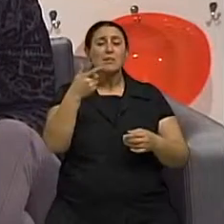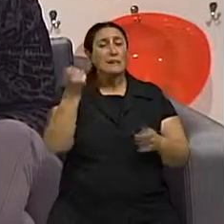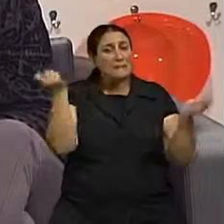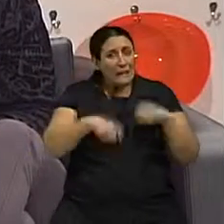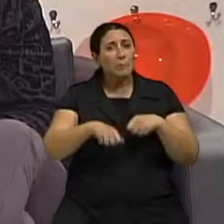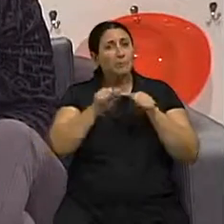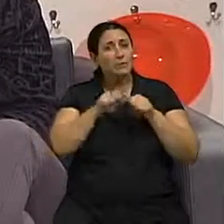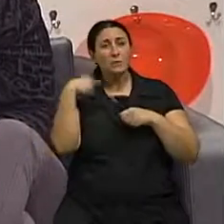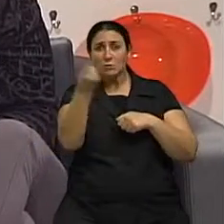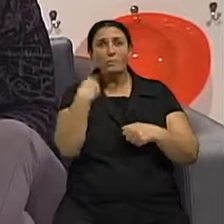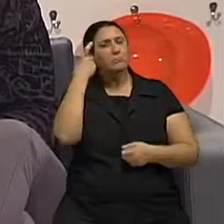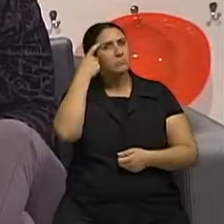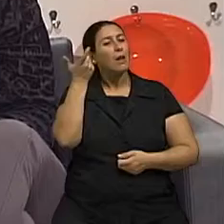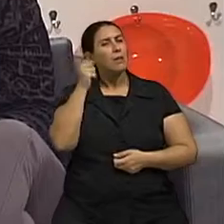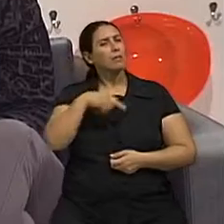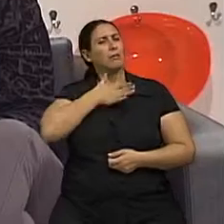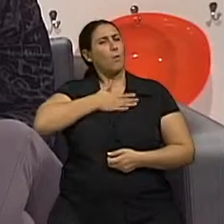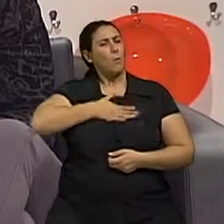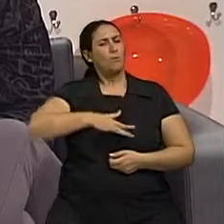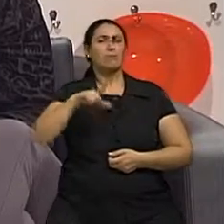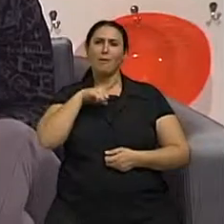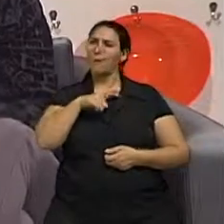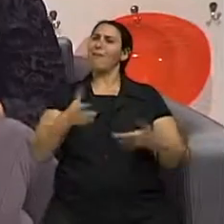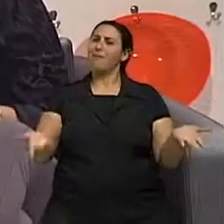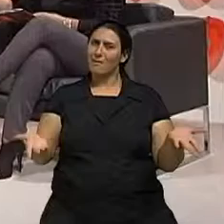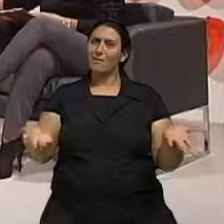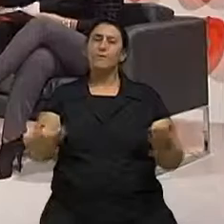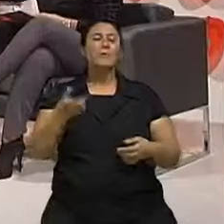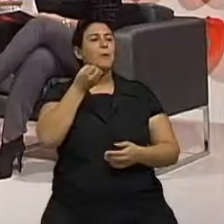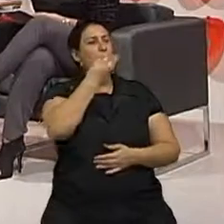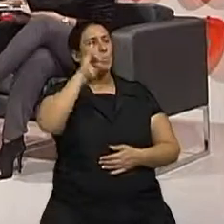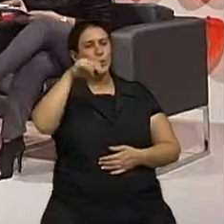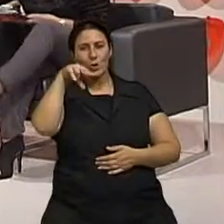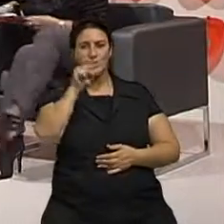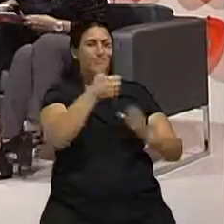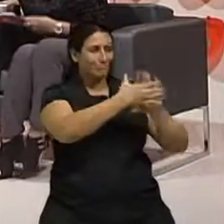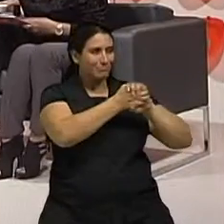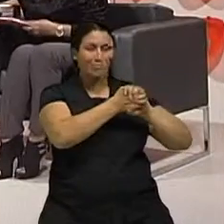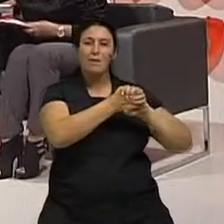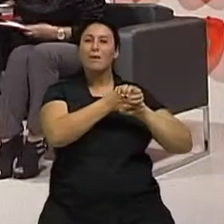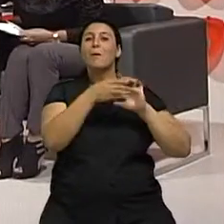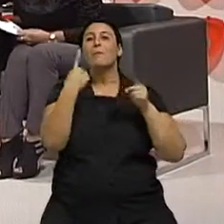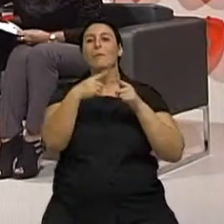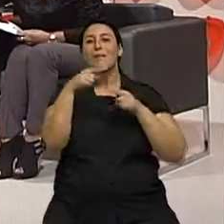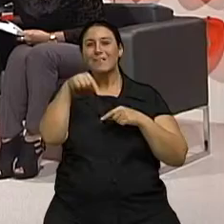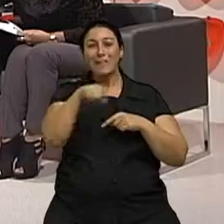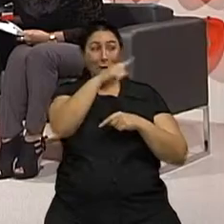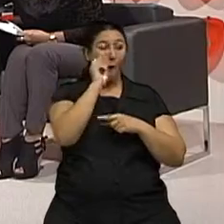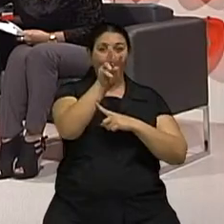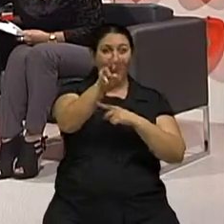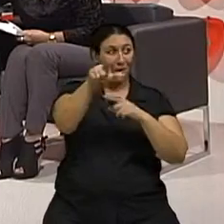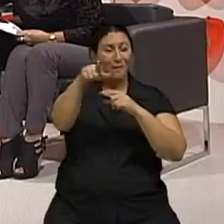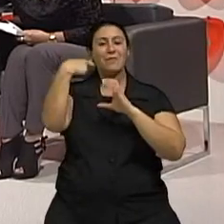mesmo o que a gente quer, é uma tranquilidade, convenhamos. Doutor Jones, vamos terminar de mãos dadas? Esta aqui, aquela câmera